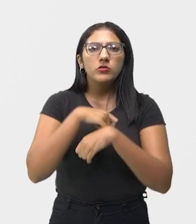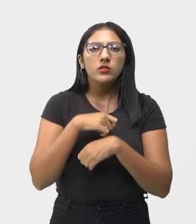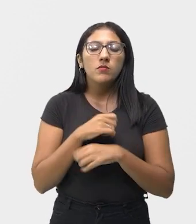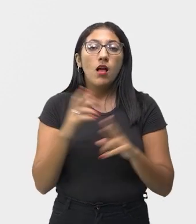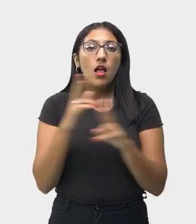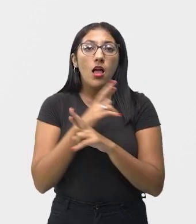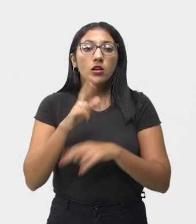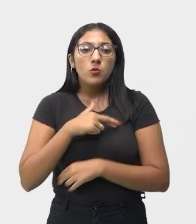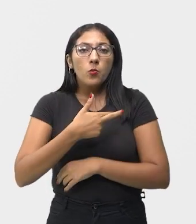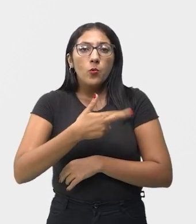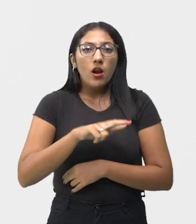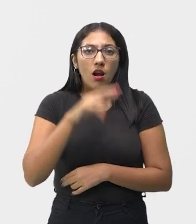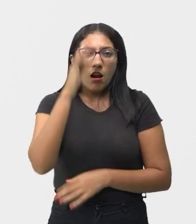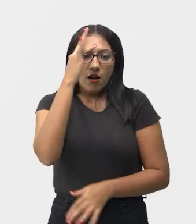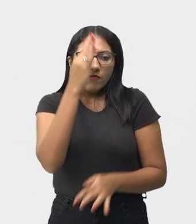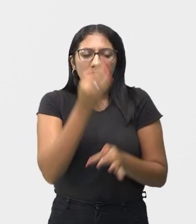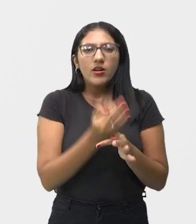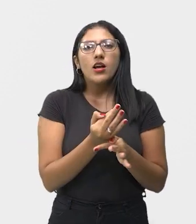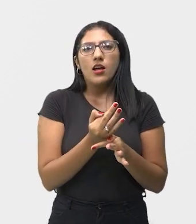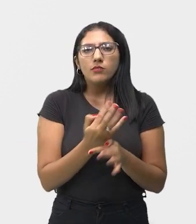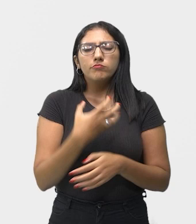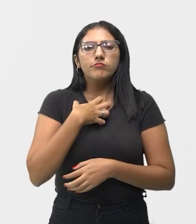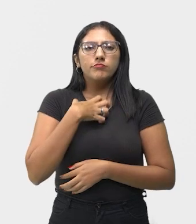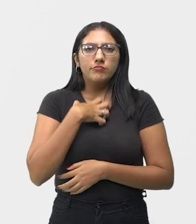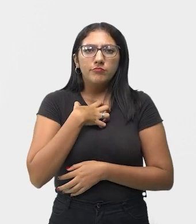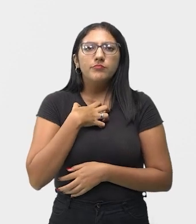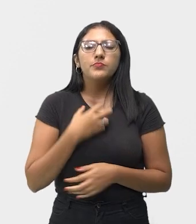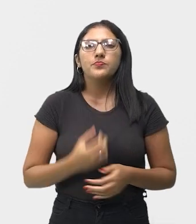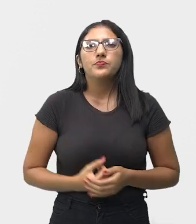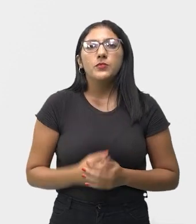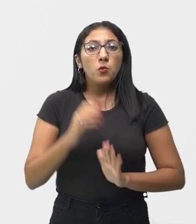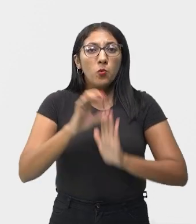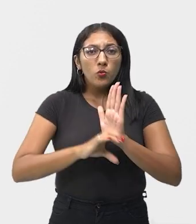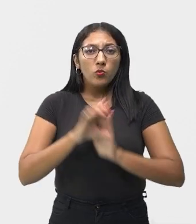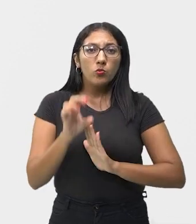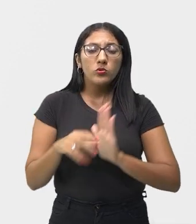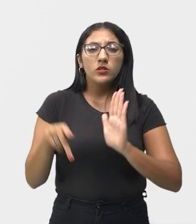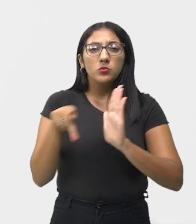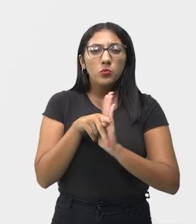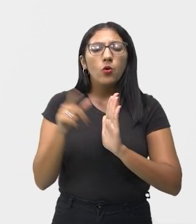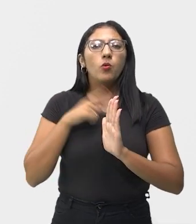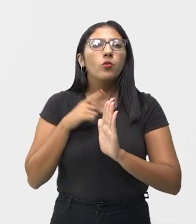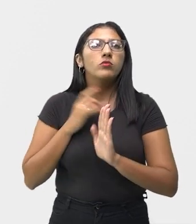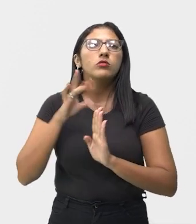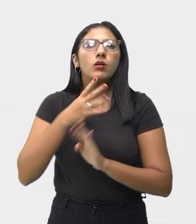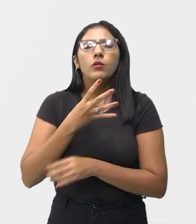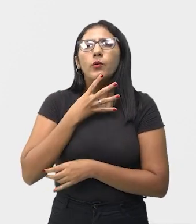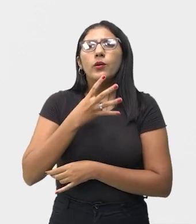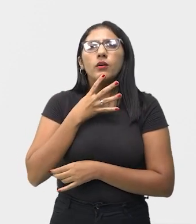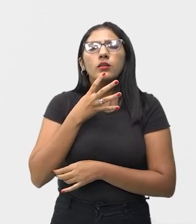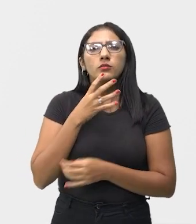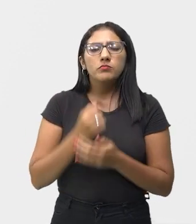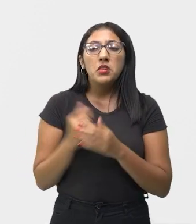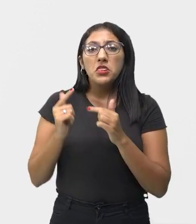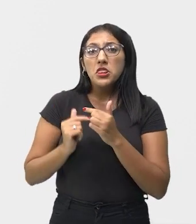religiosa, espiritual. O conceito de blues só se tornou conhecido depois do término da Guerra